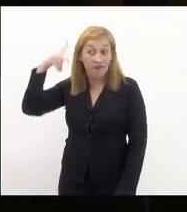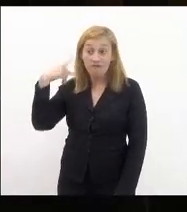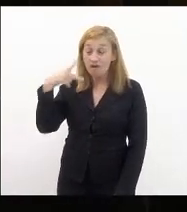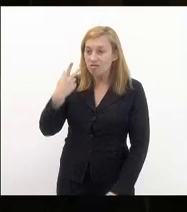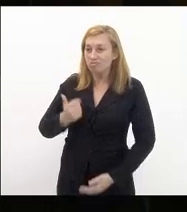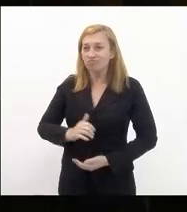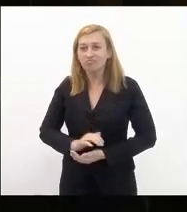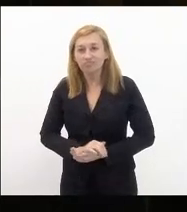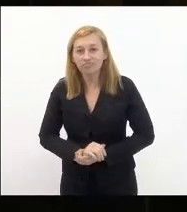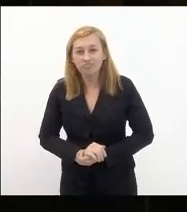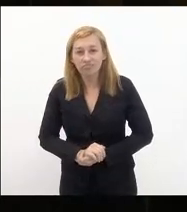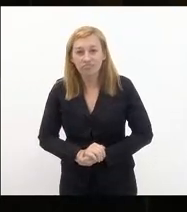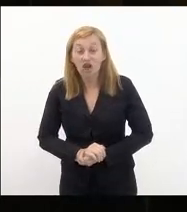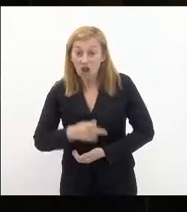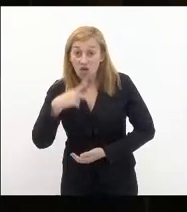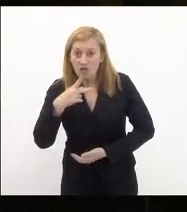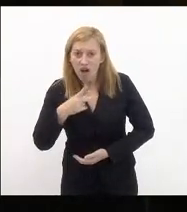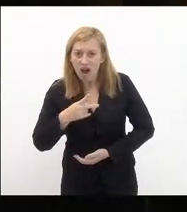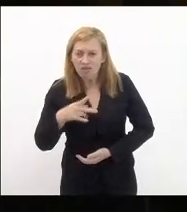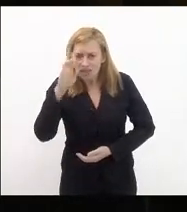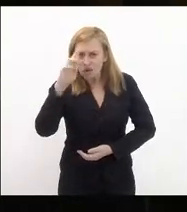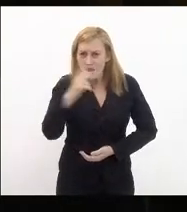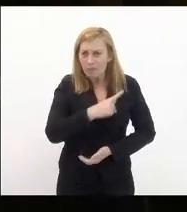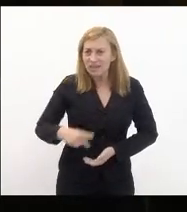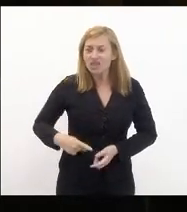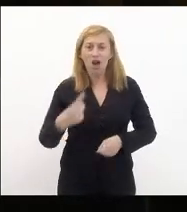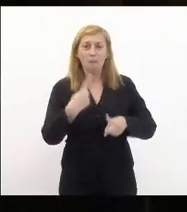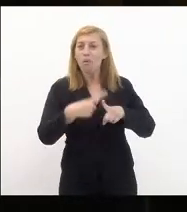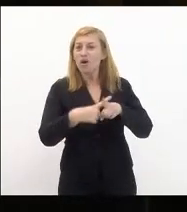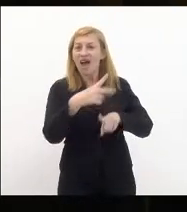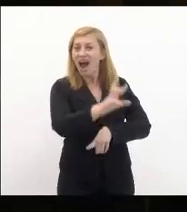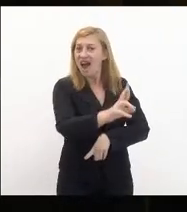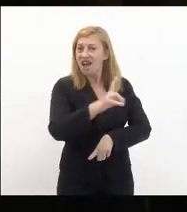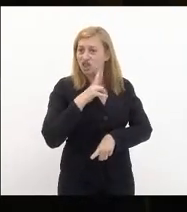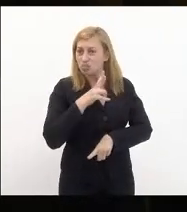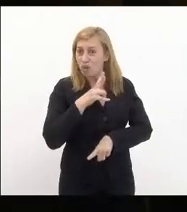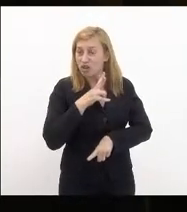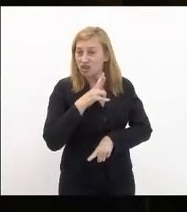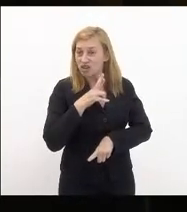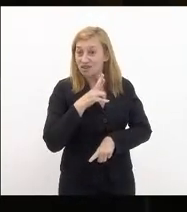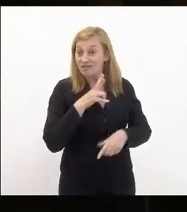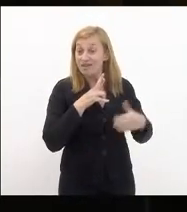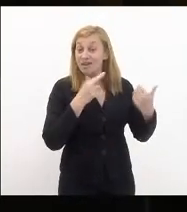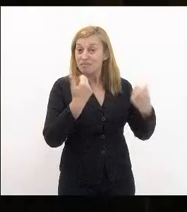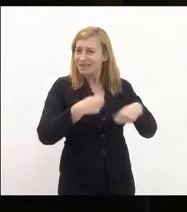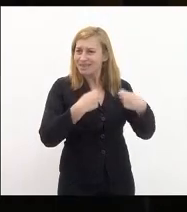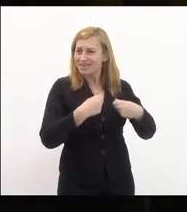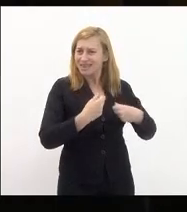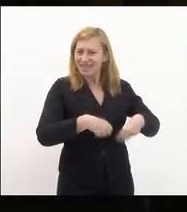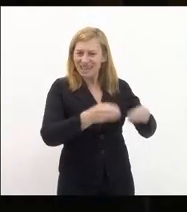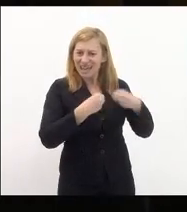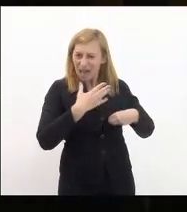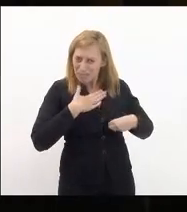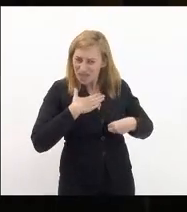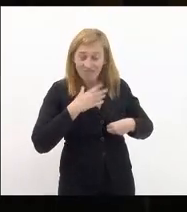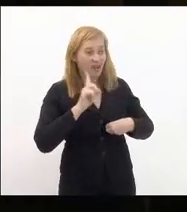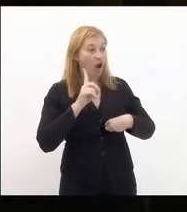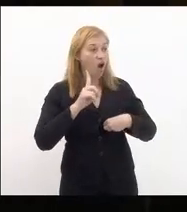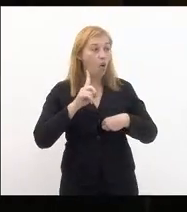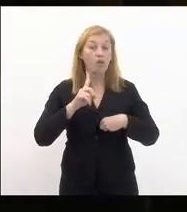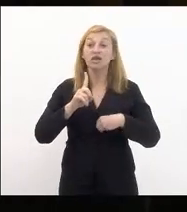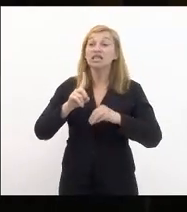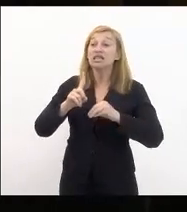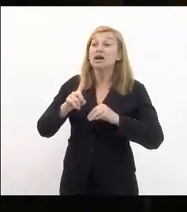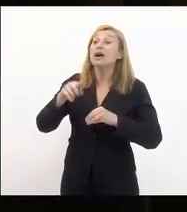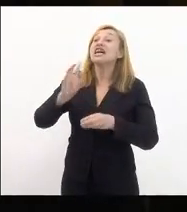Franco eu falo isso senhora presidente porque essa resposta deveria ser dada não a mim não mas aqueles